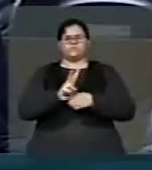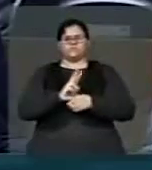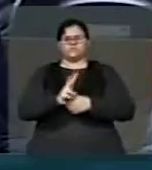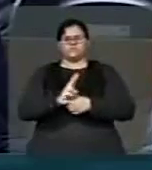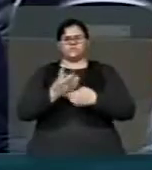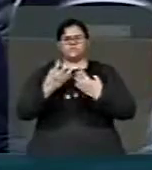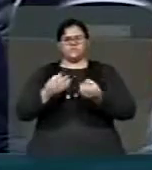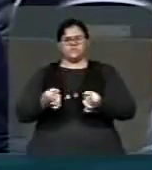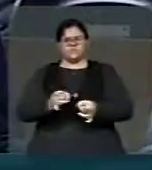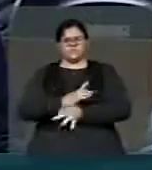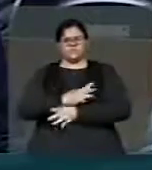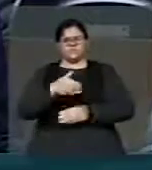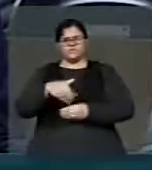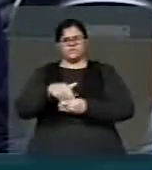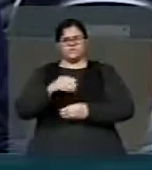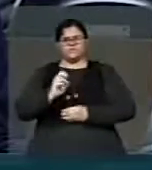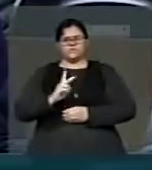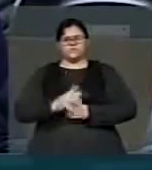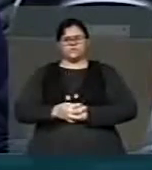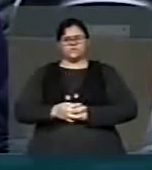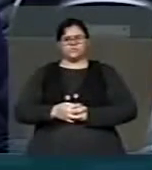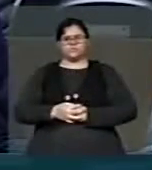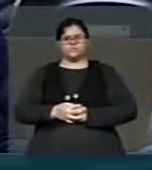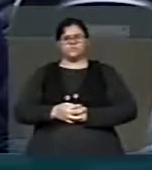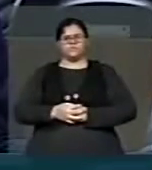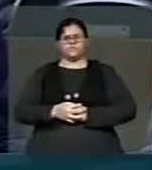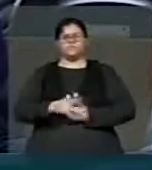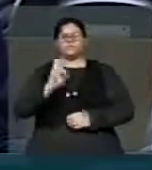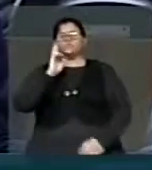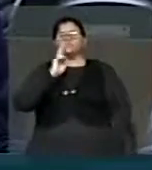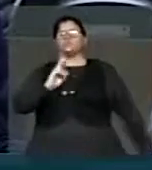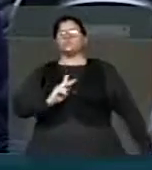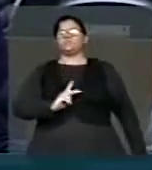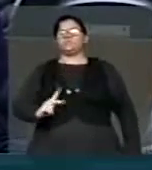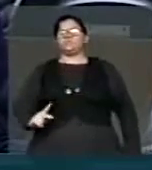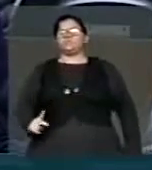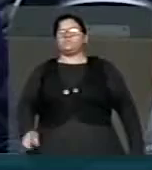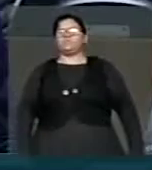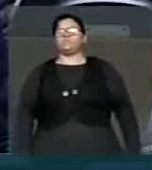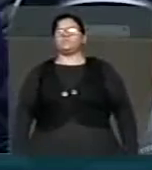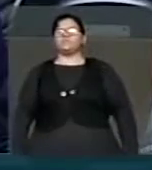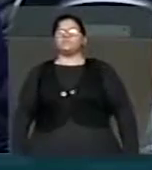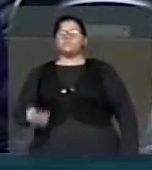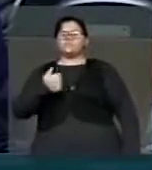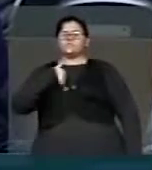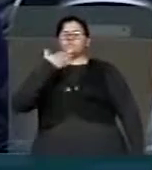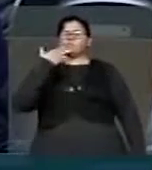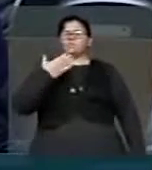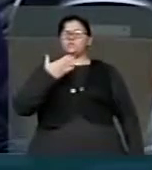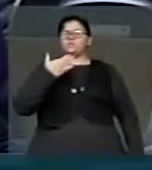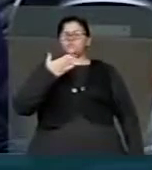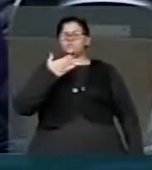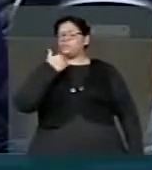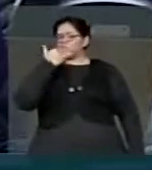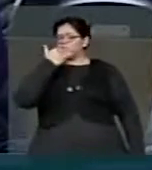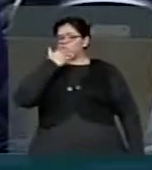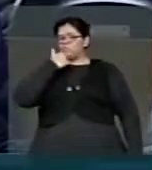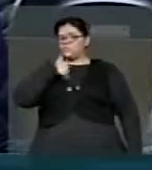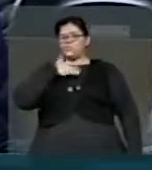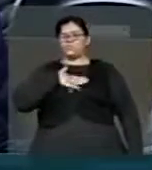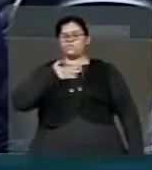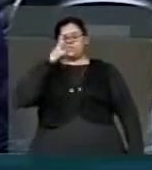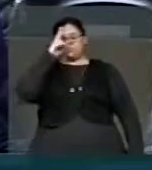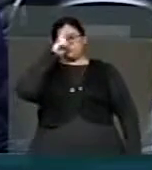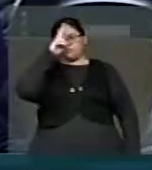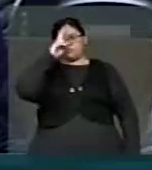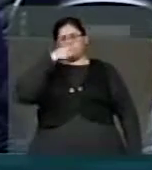Derramo a votação, deputado Severino Ninho, deputado a Senhor Presidente, gostaria de lembrar a Vossa Excelência, e sei que